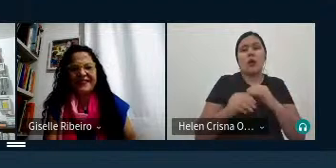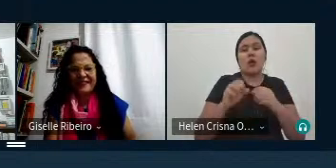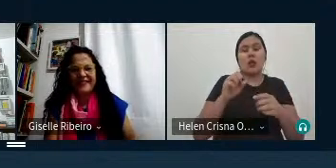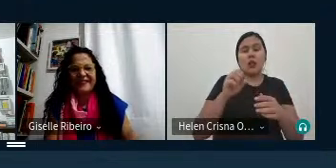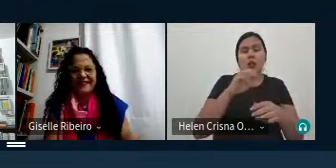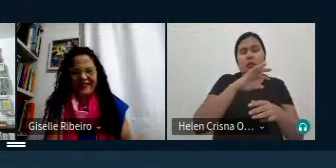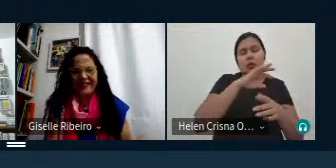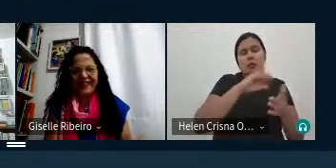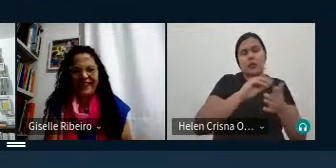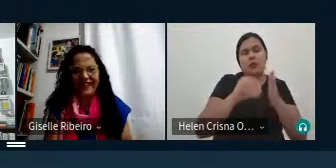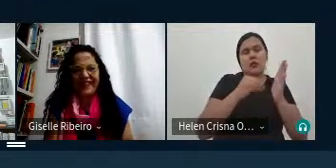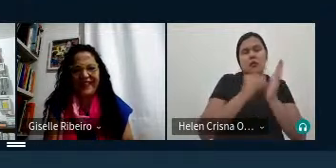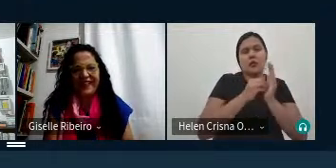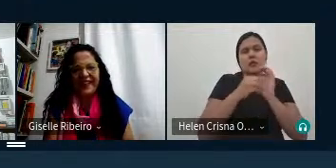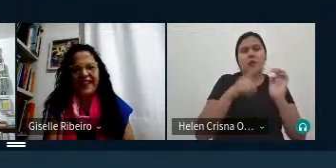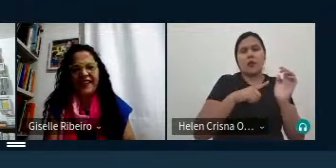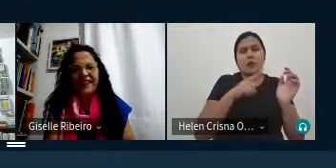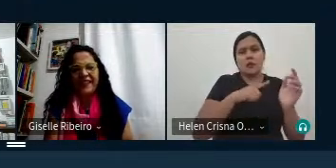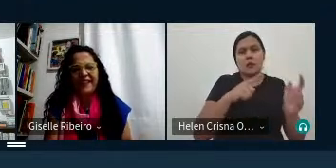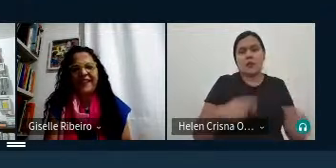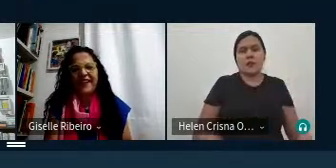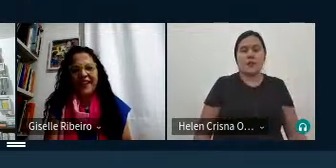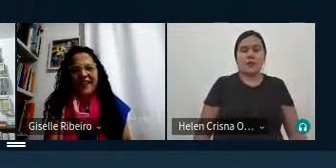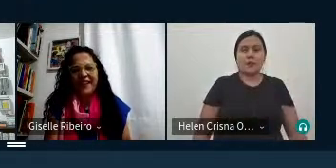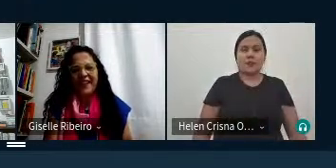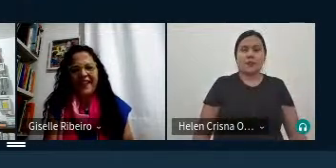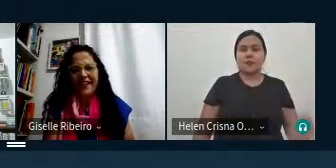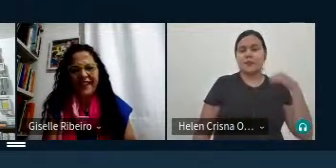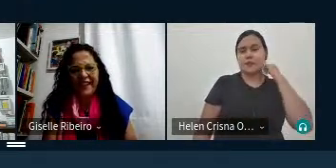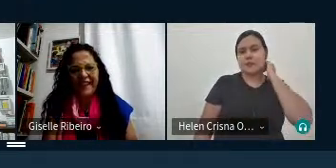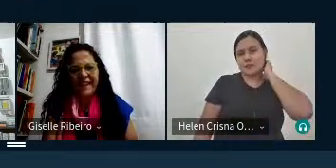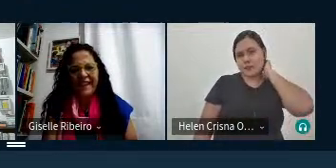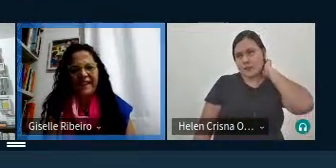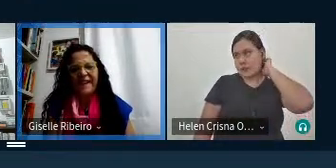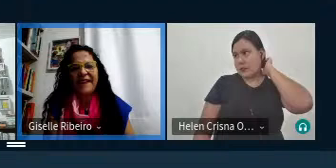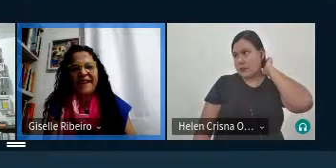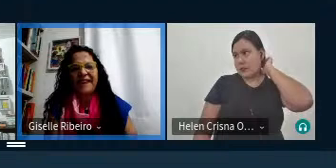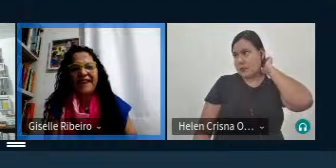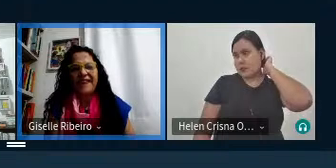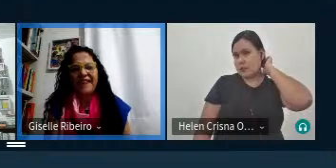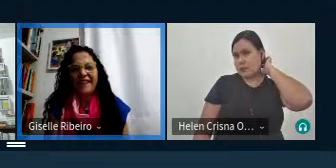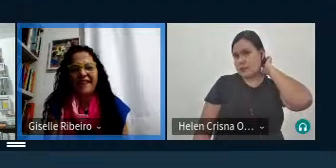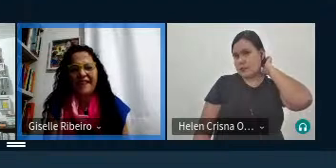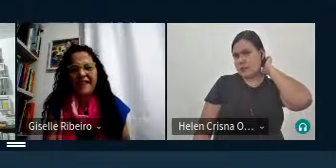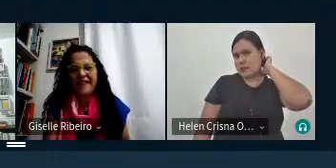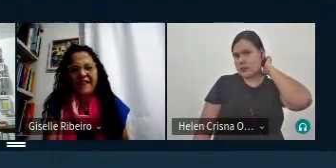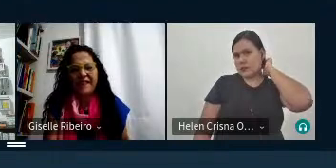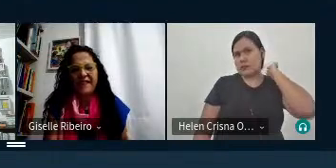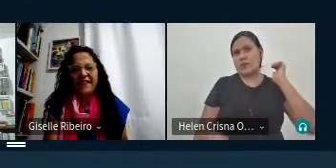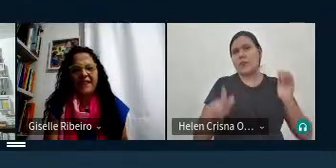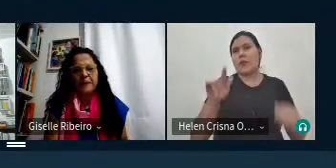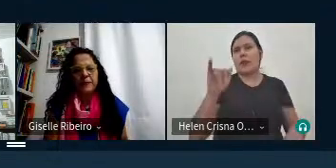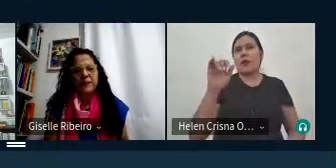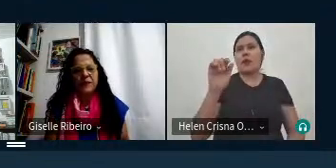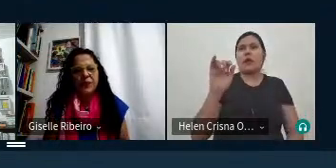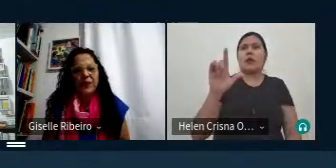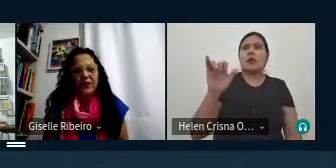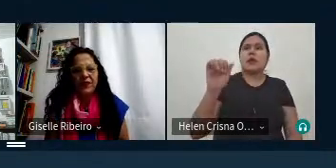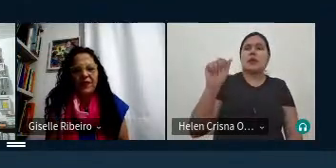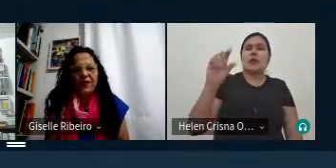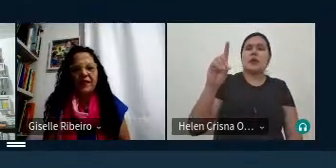ela fazendo referência Gisele ao teu trabalho né e o Juliar Pereira de Oliveira